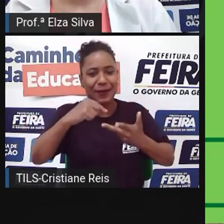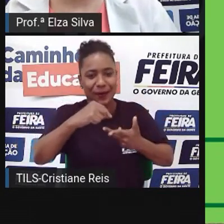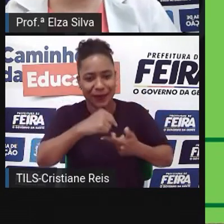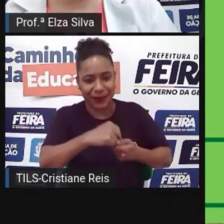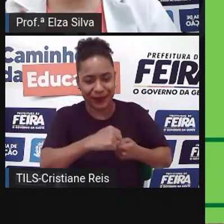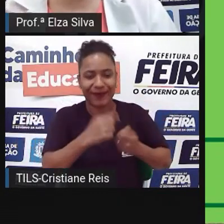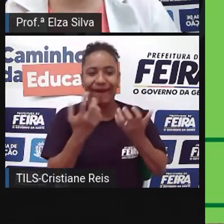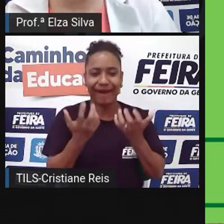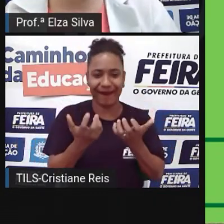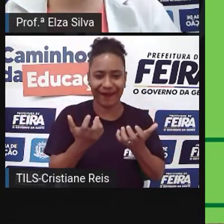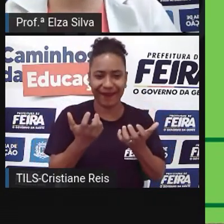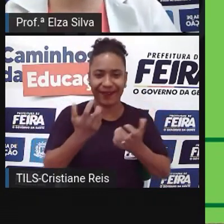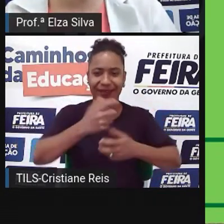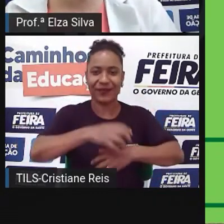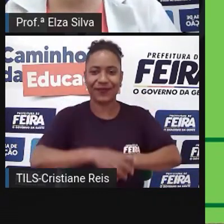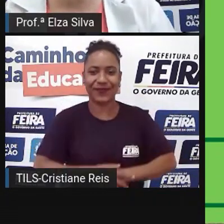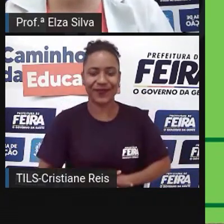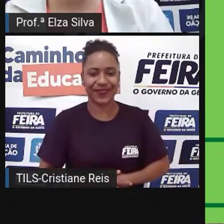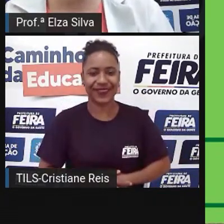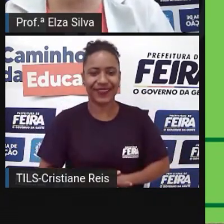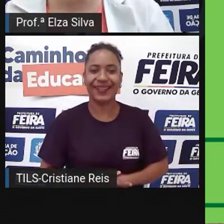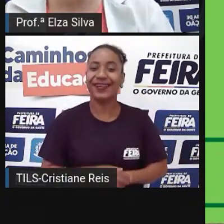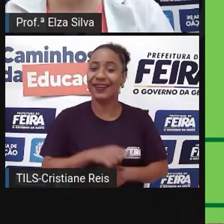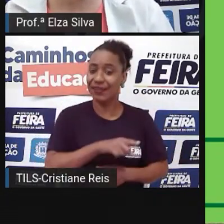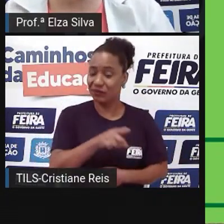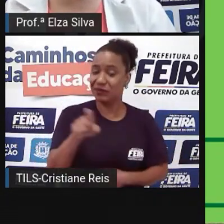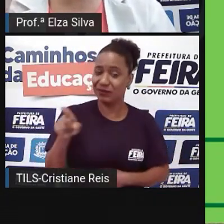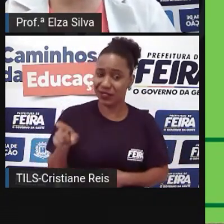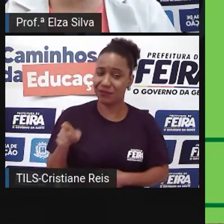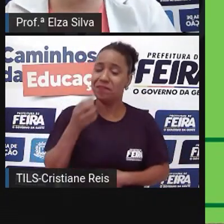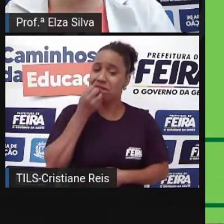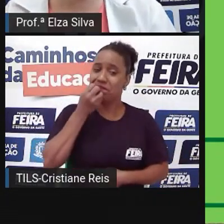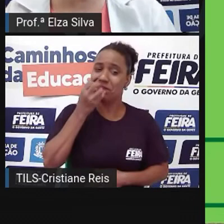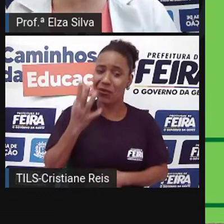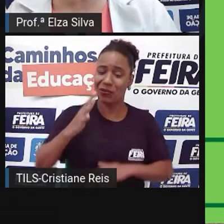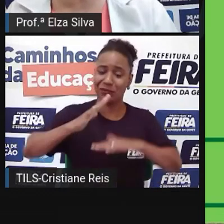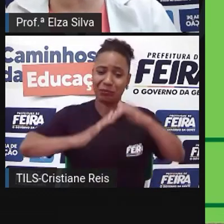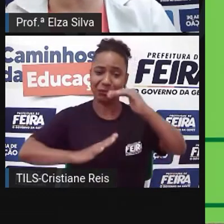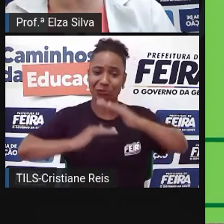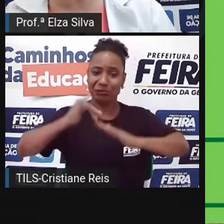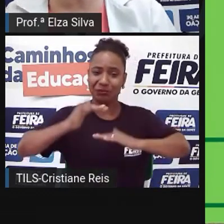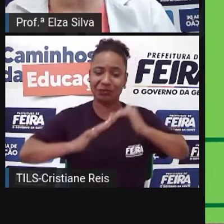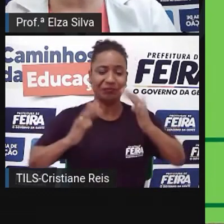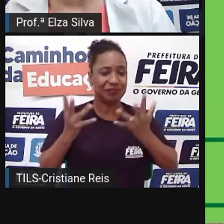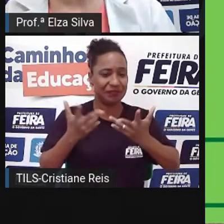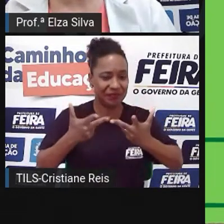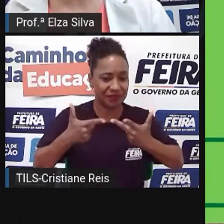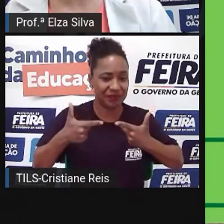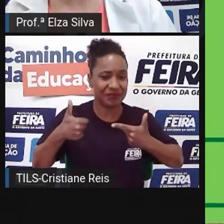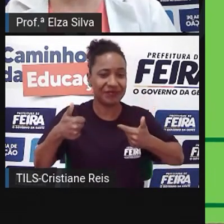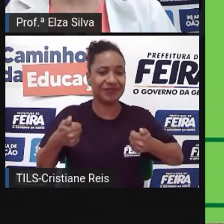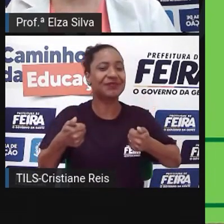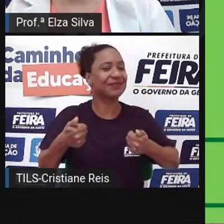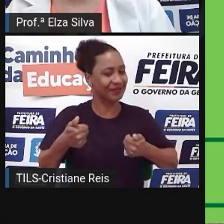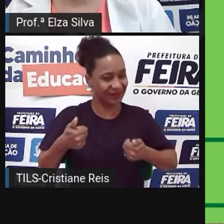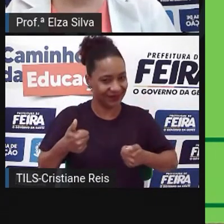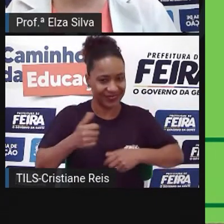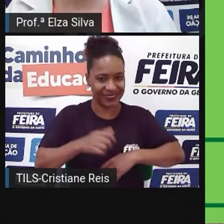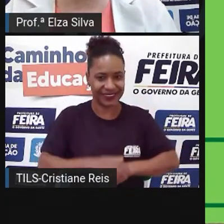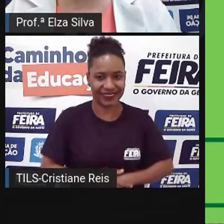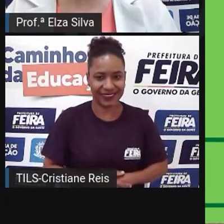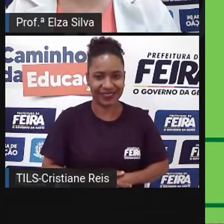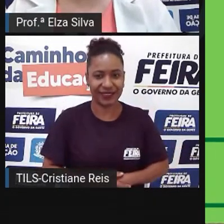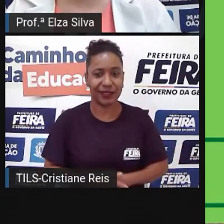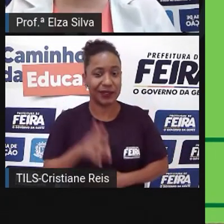Coisas em que ela se considera muito boa Que desenvolveu aquela habilidade Dreams and aspirations